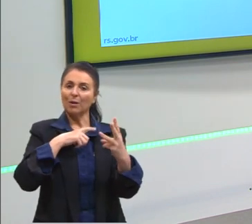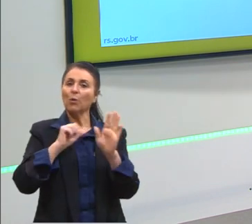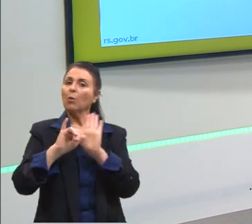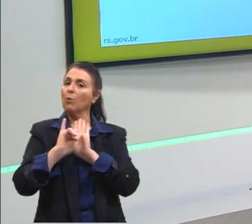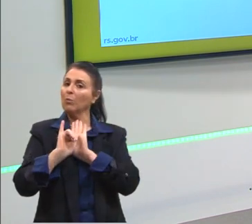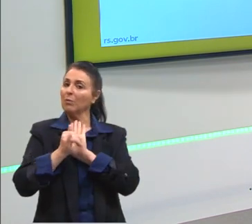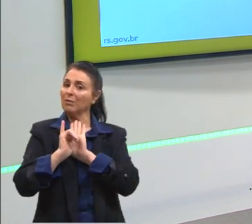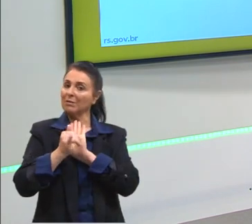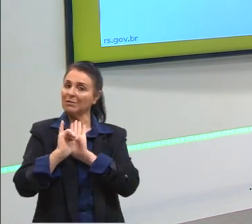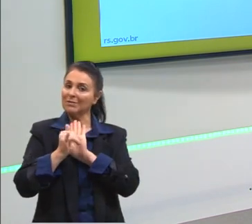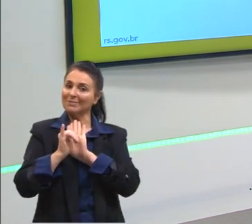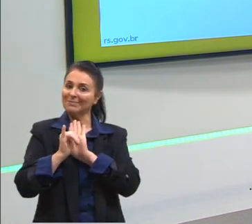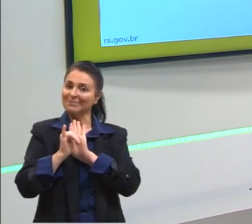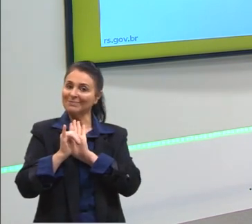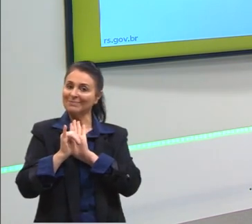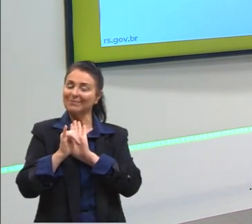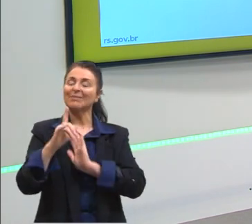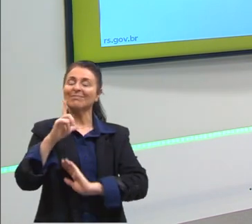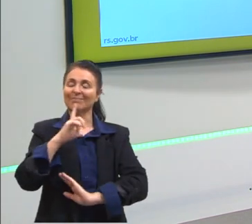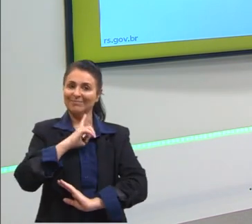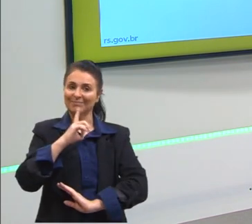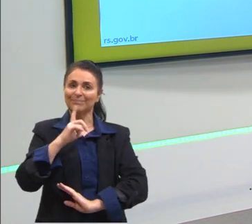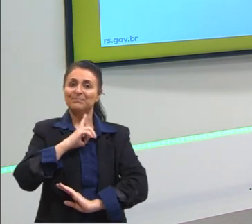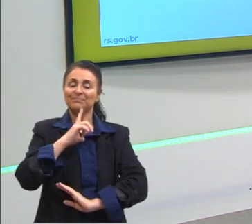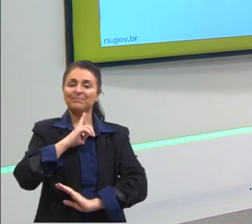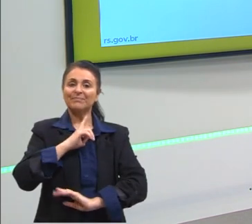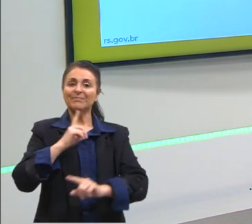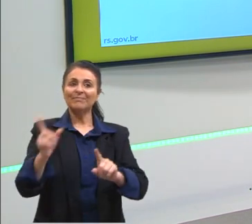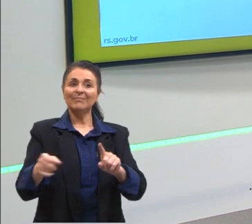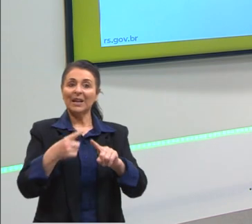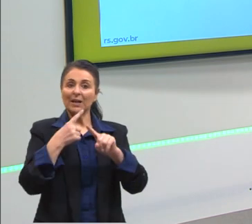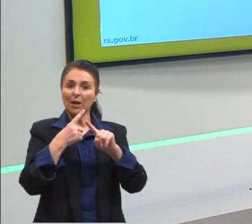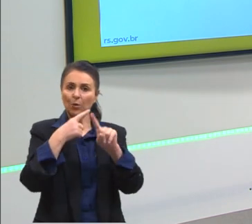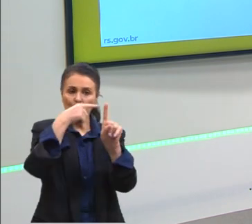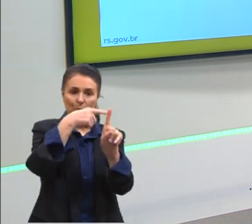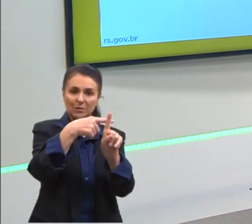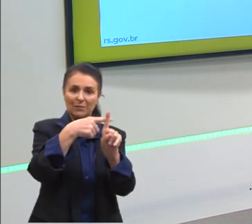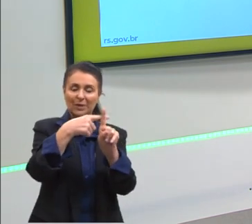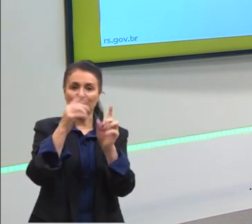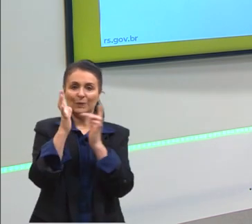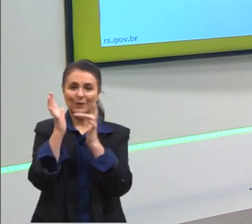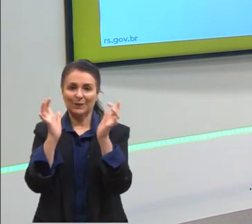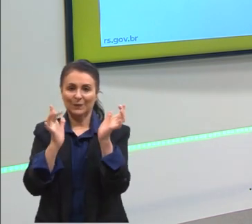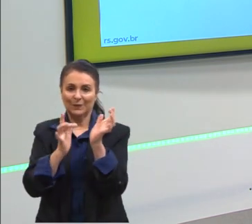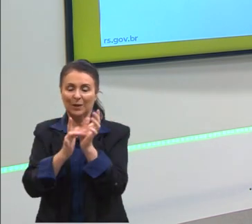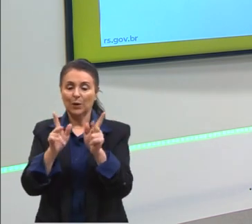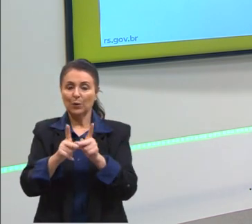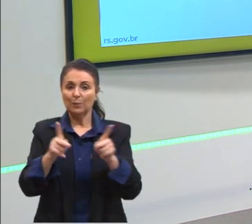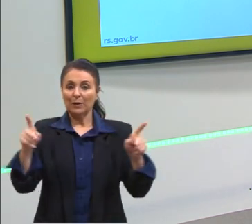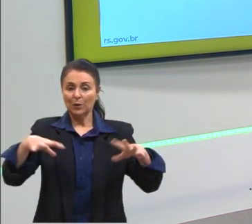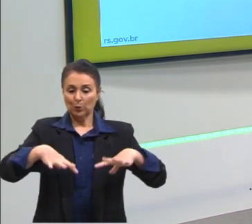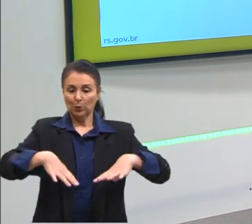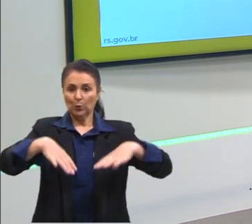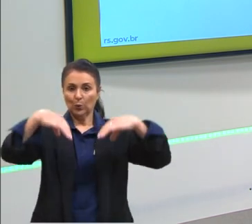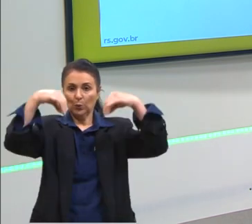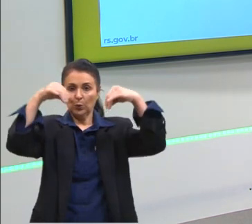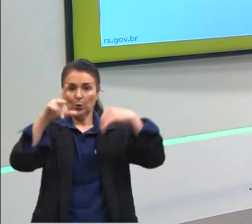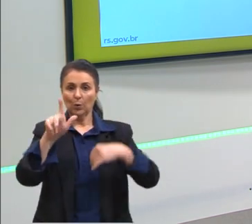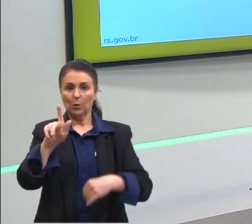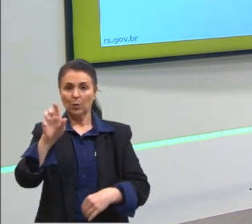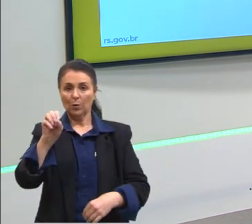uma narrativa. Aqui, no caso, a crucificação. E aí, o período gótico, nós temos